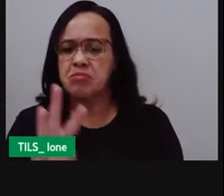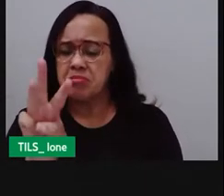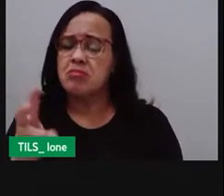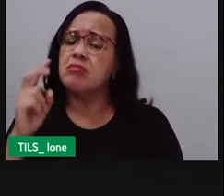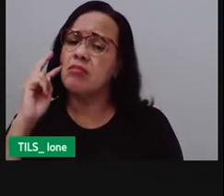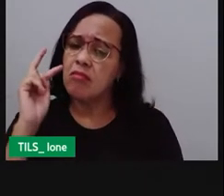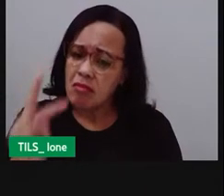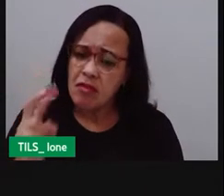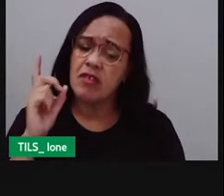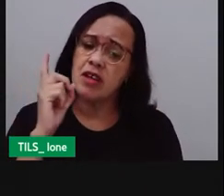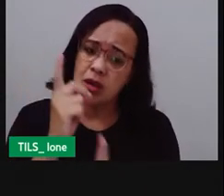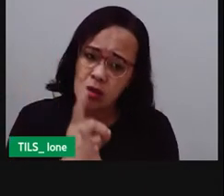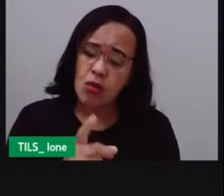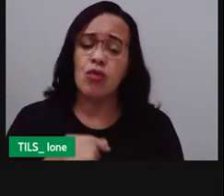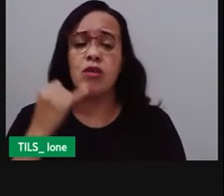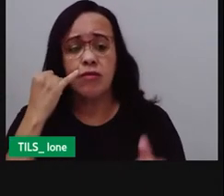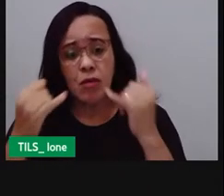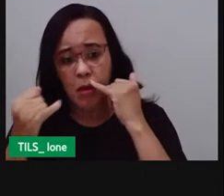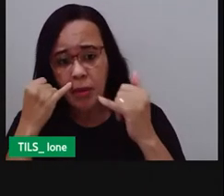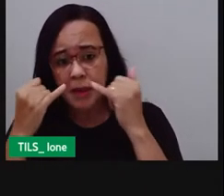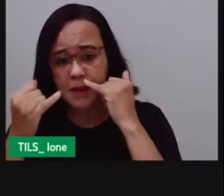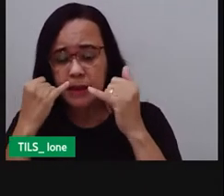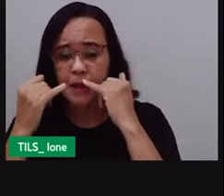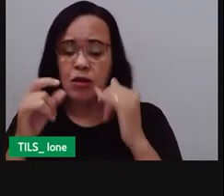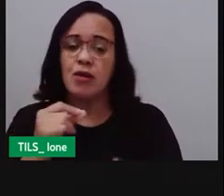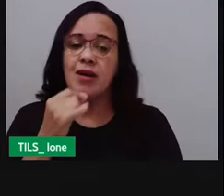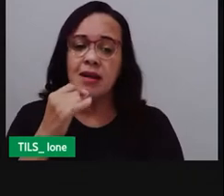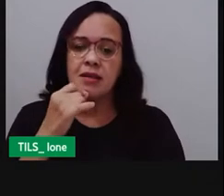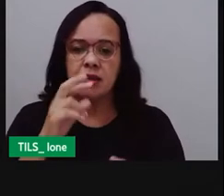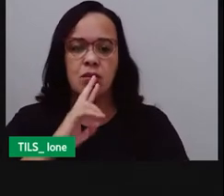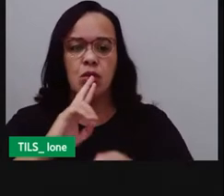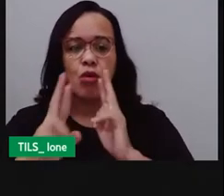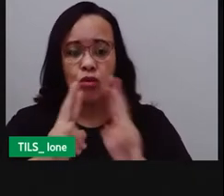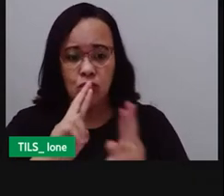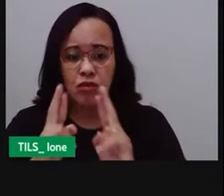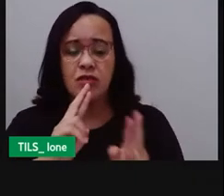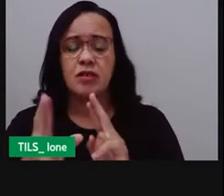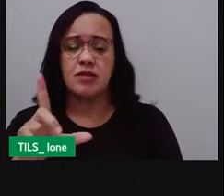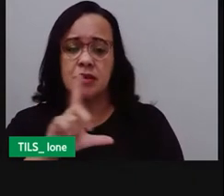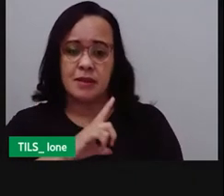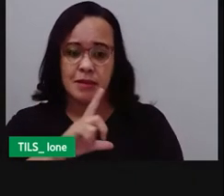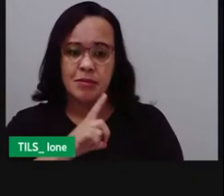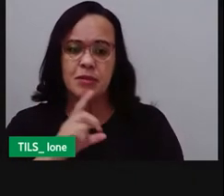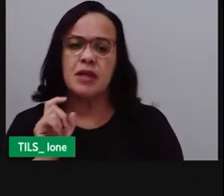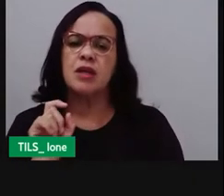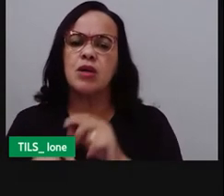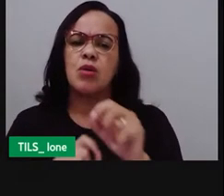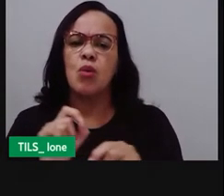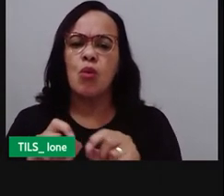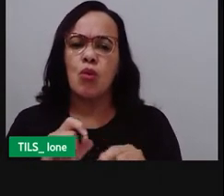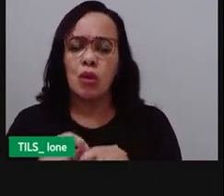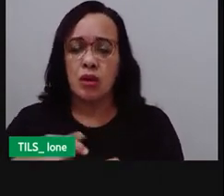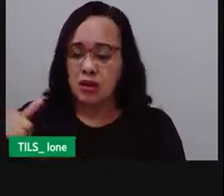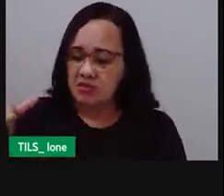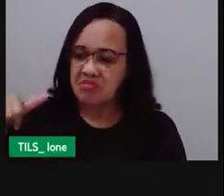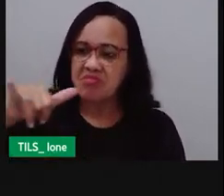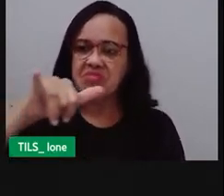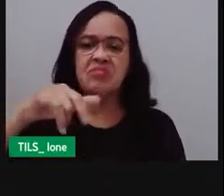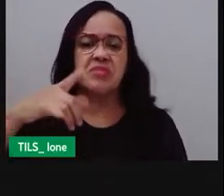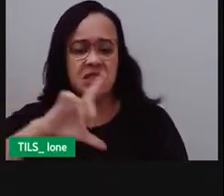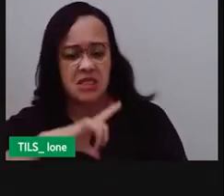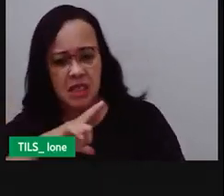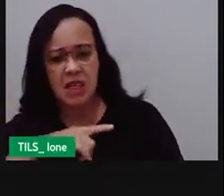acesso pela rodoviária quanto informações se na cidade tem aeroporto, se não tem.